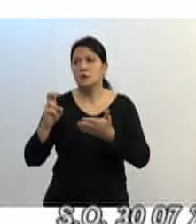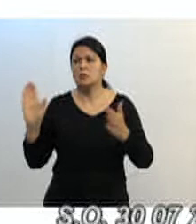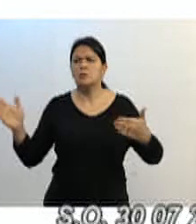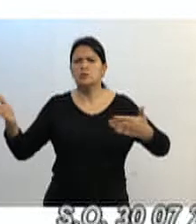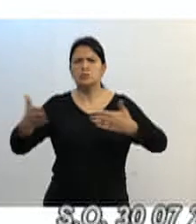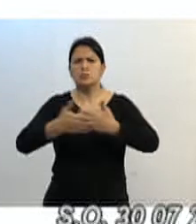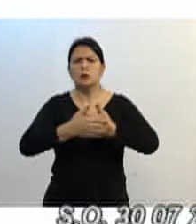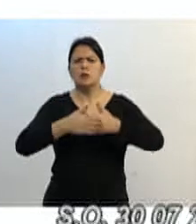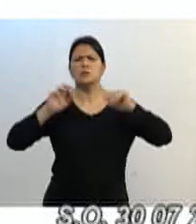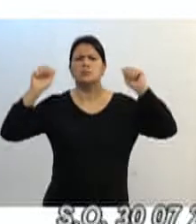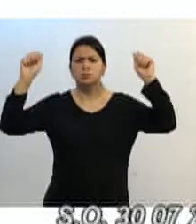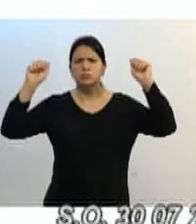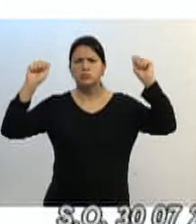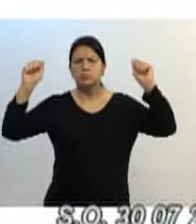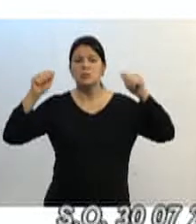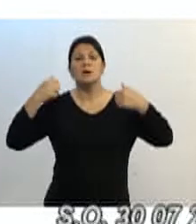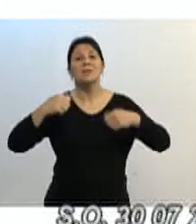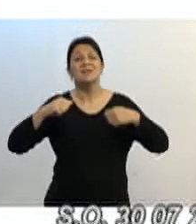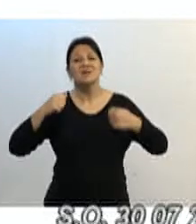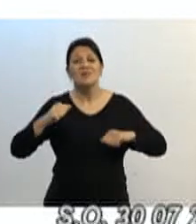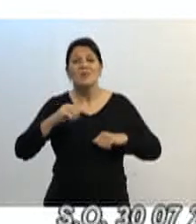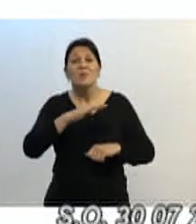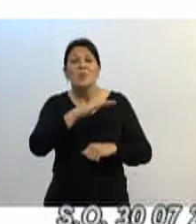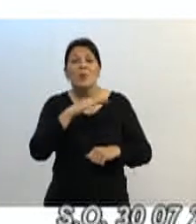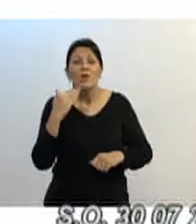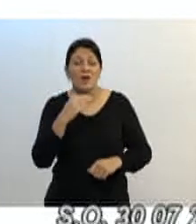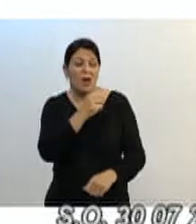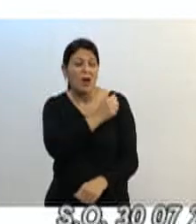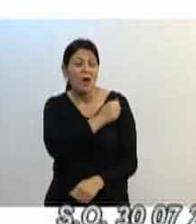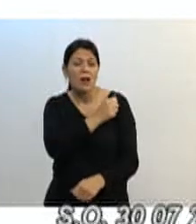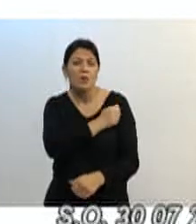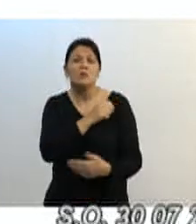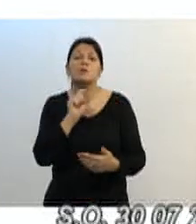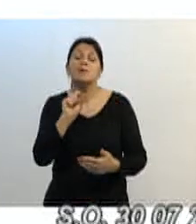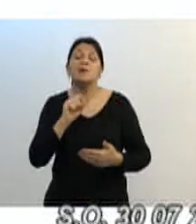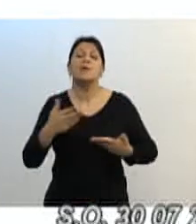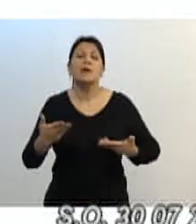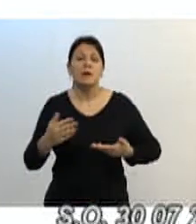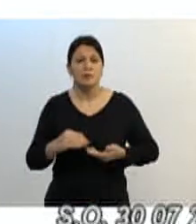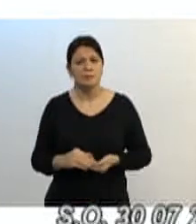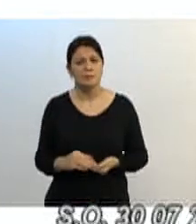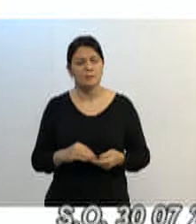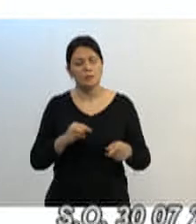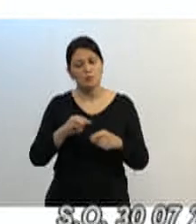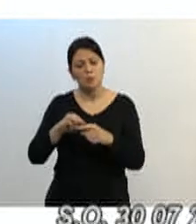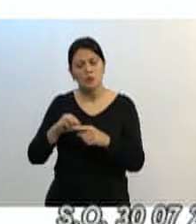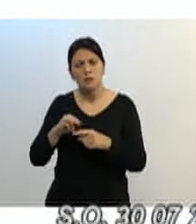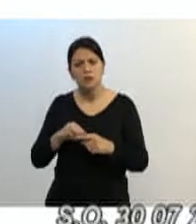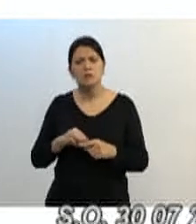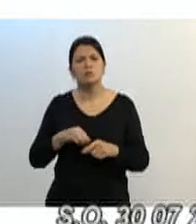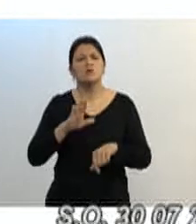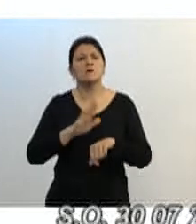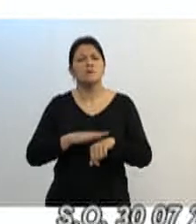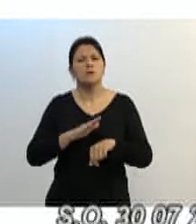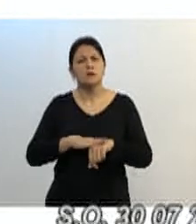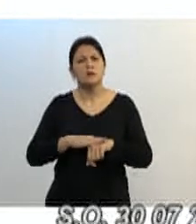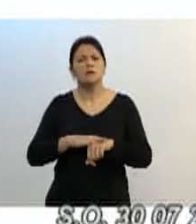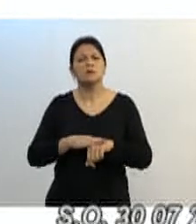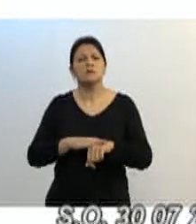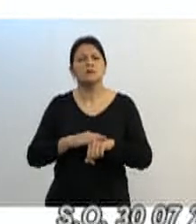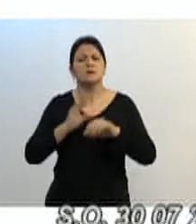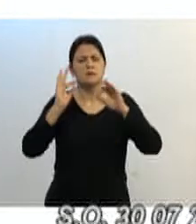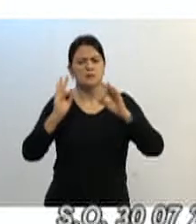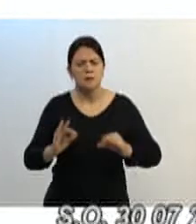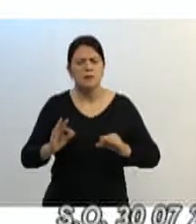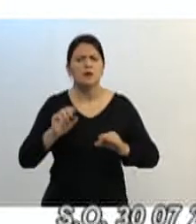precisou morrer um aluno ali na via, para que o município tomasse, que tivesse consciência